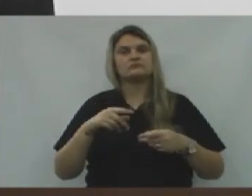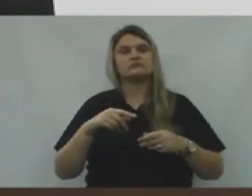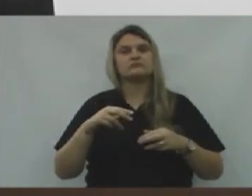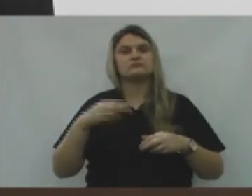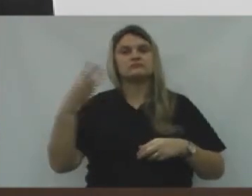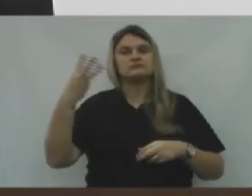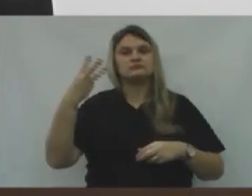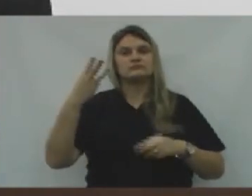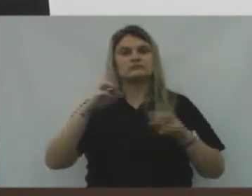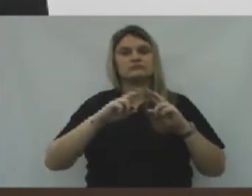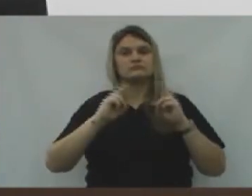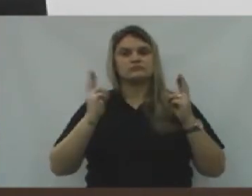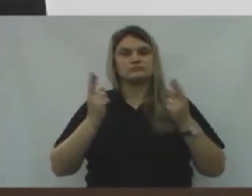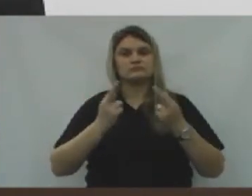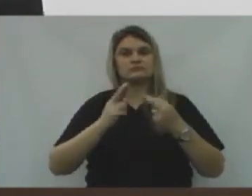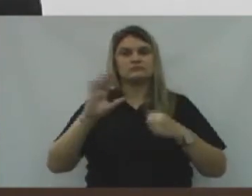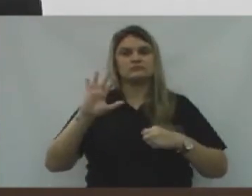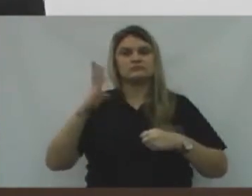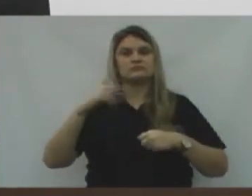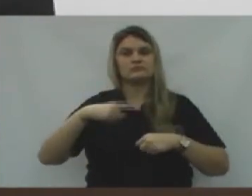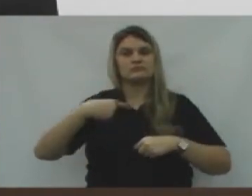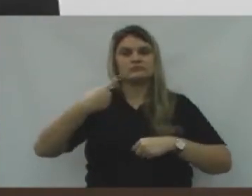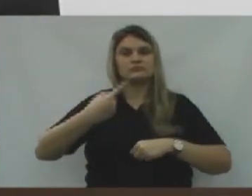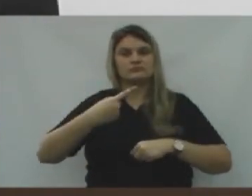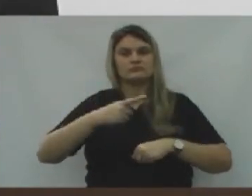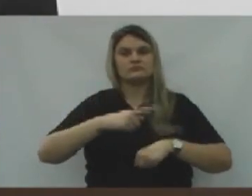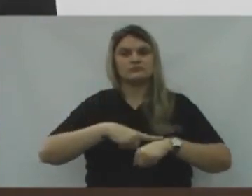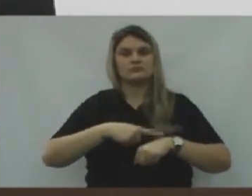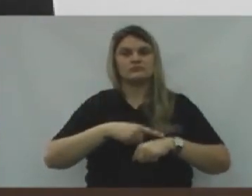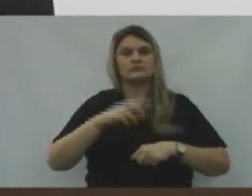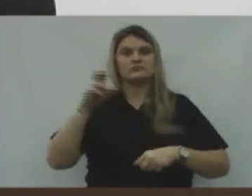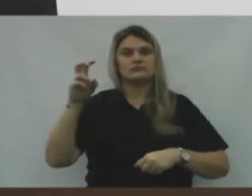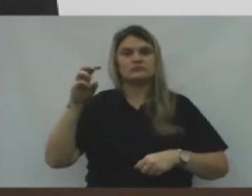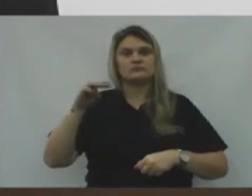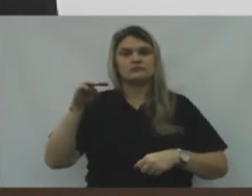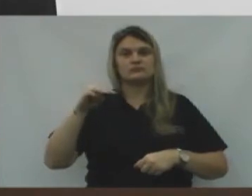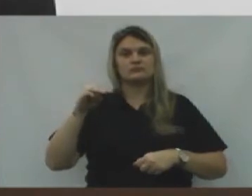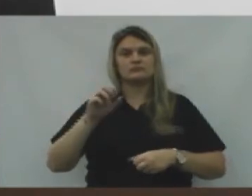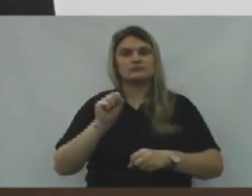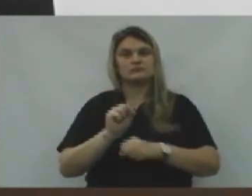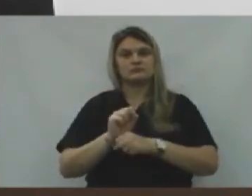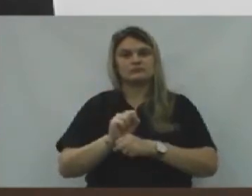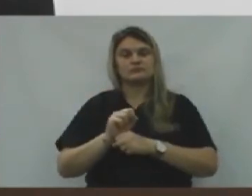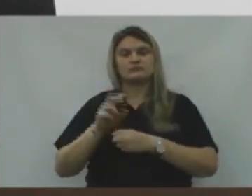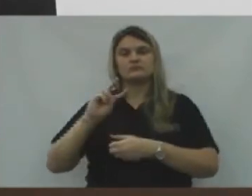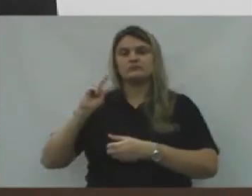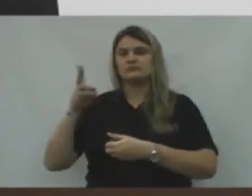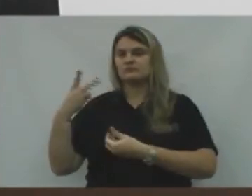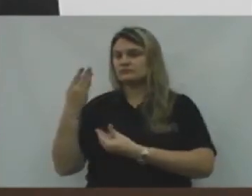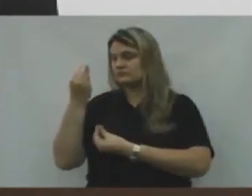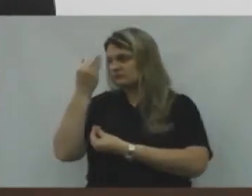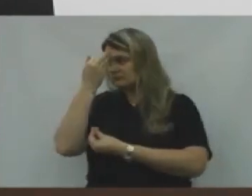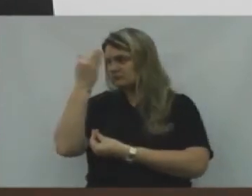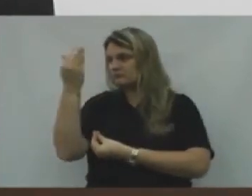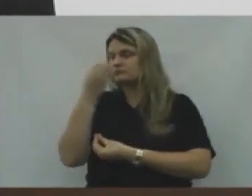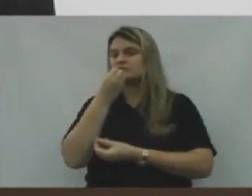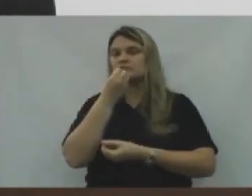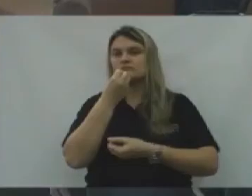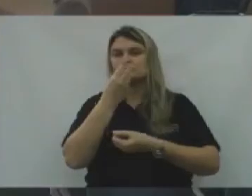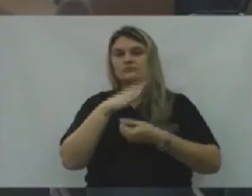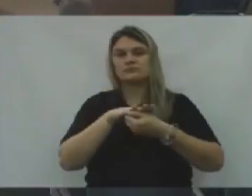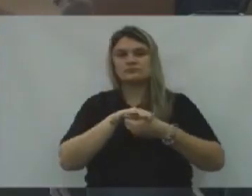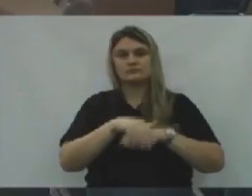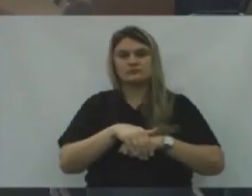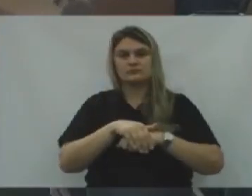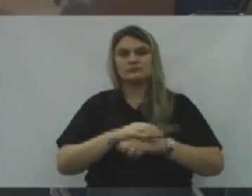a terceira reunião Extraordinária Que iniciará Dentro de cinco minutos Senhores vereadores Obrigado a todos E uma boa noite. Obrigado.